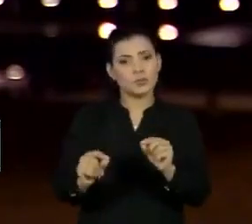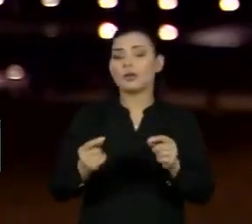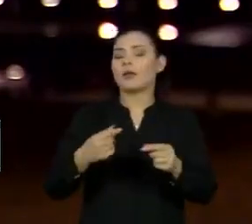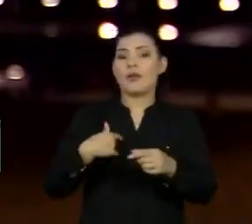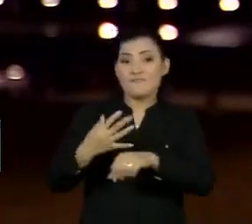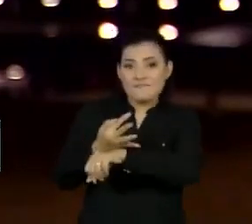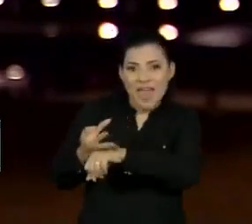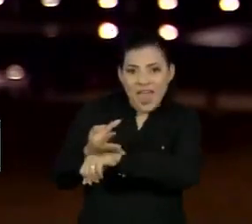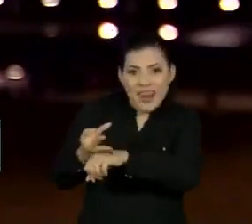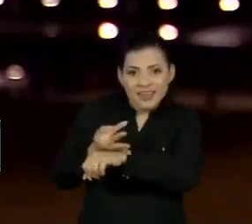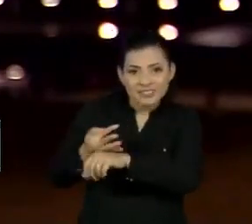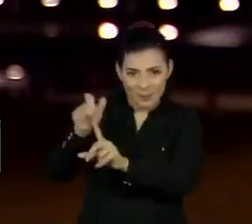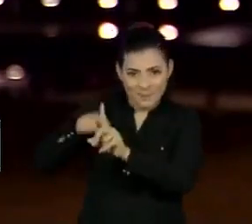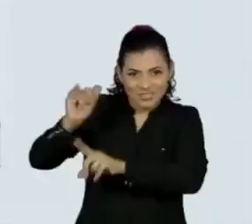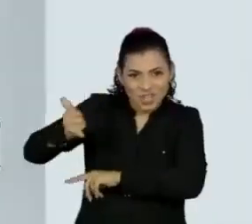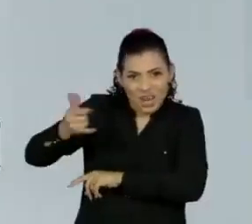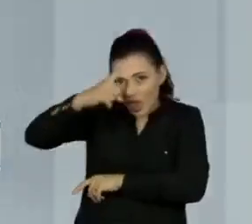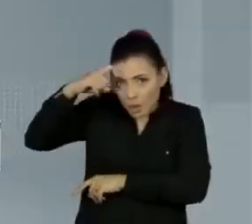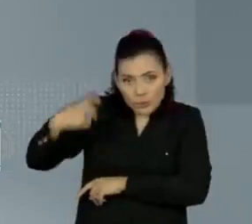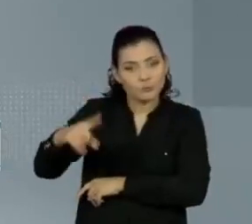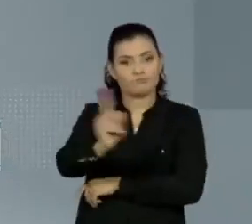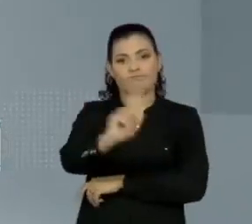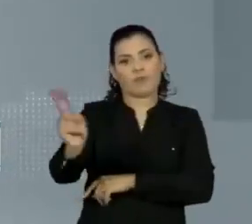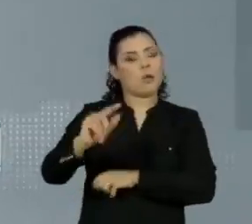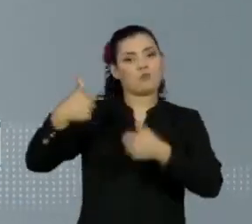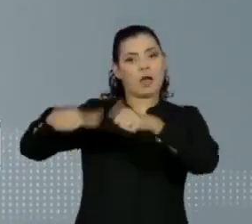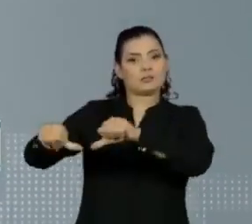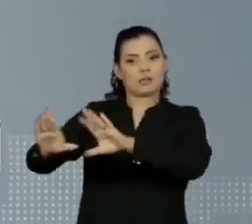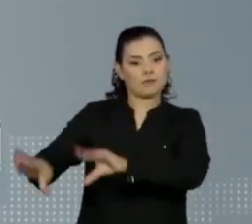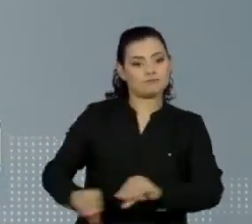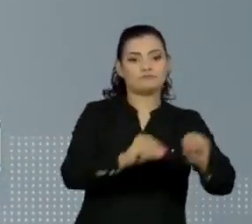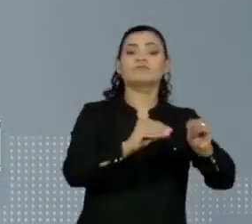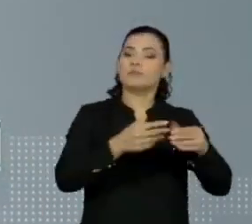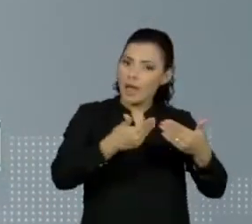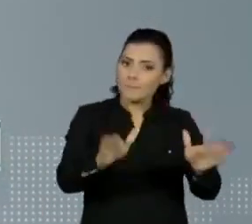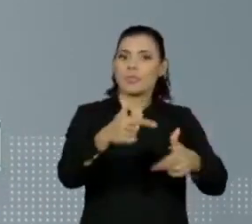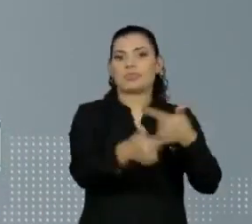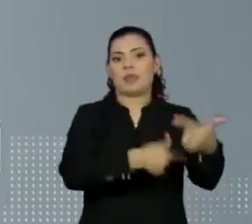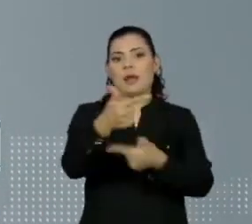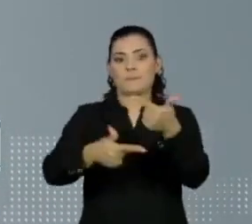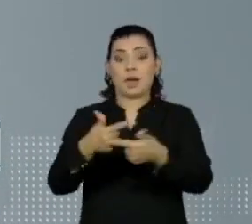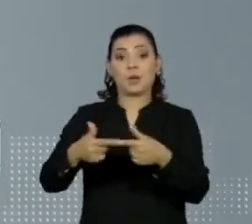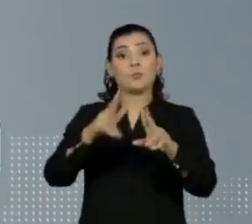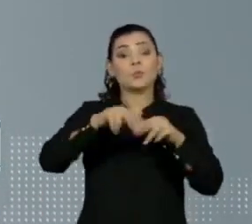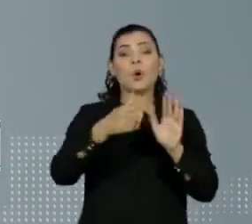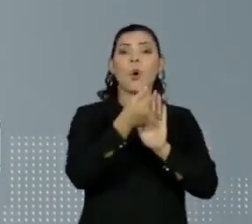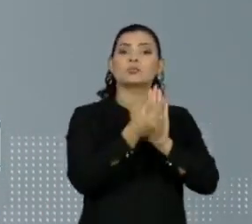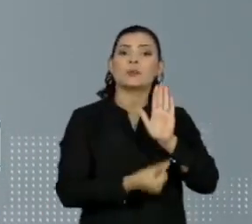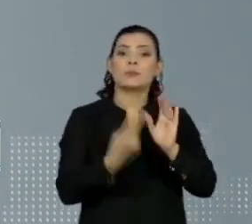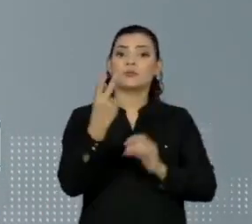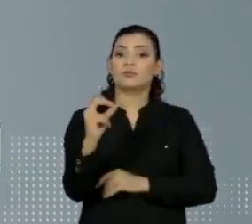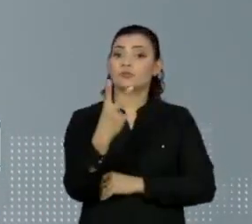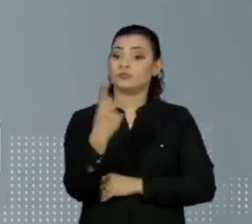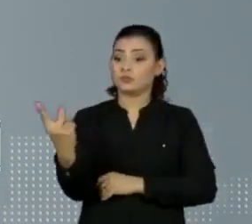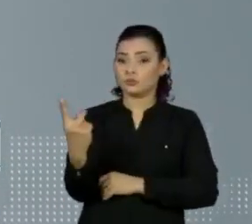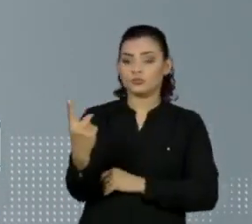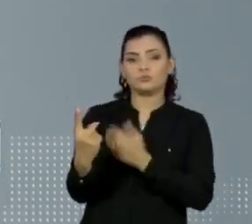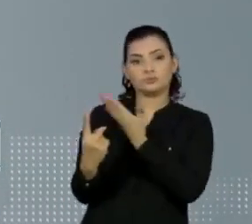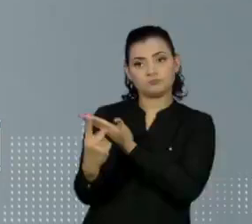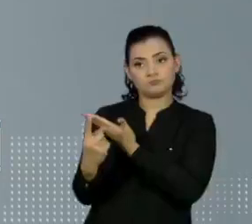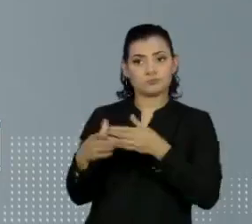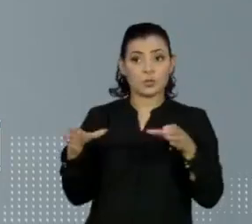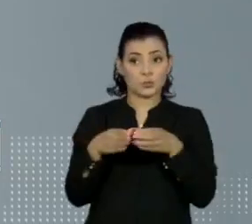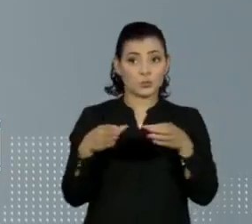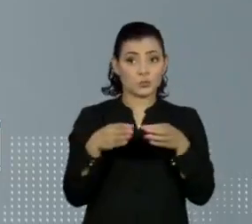cancelamento do recesso parlamentar de janeiro. O principal tema que precisa dar atenção imediata é o orçamento do ano que vem, cuja comissão